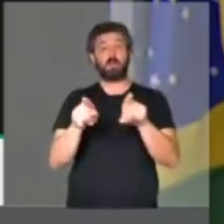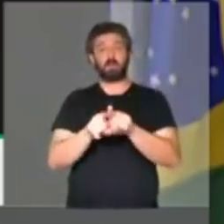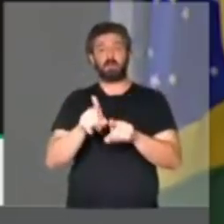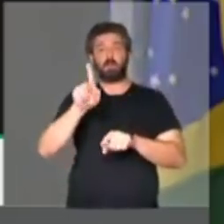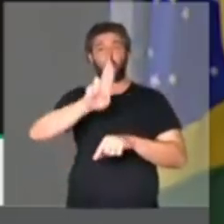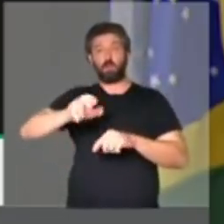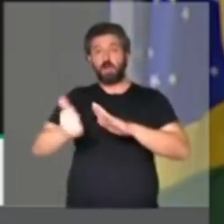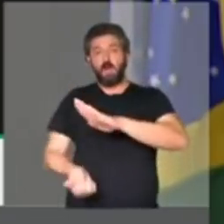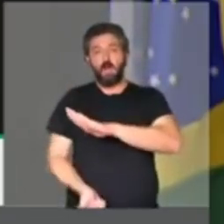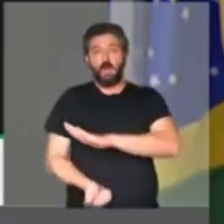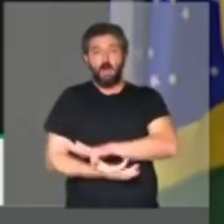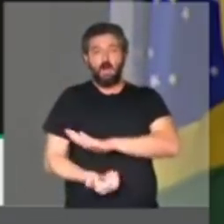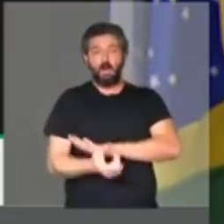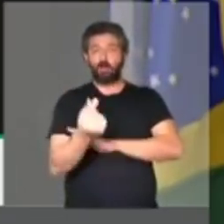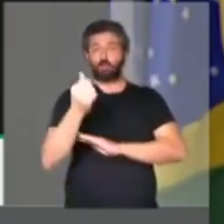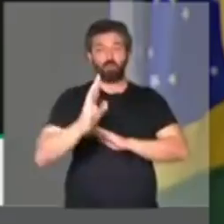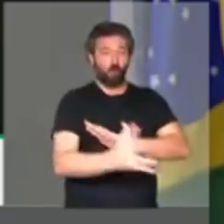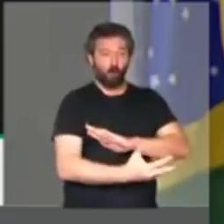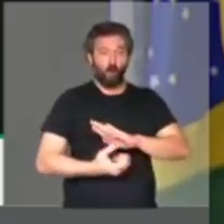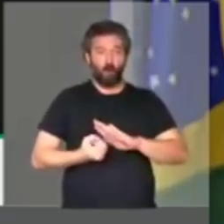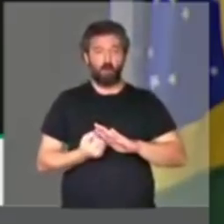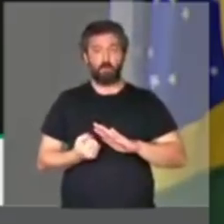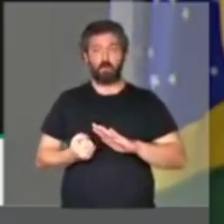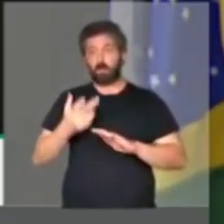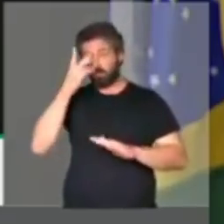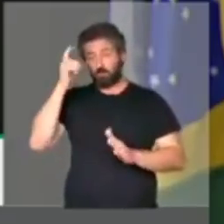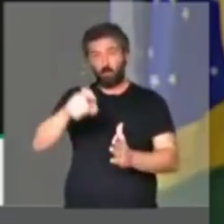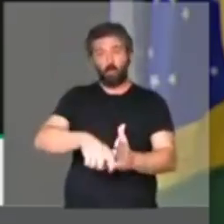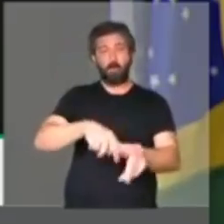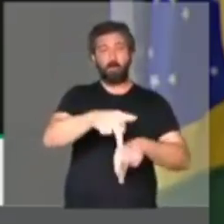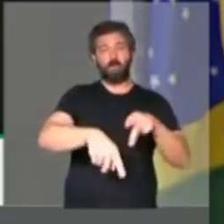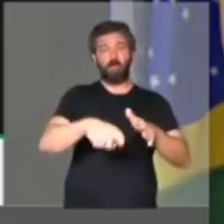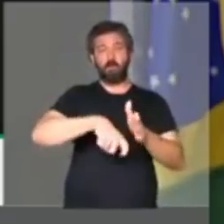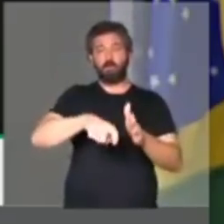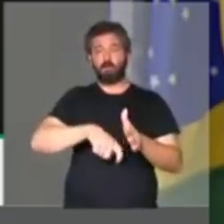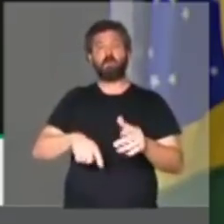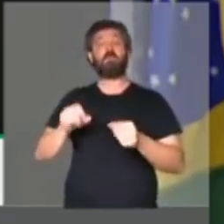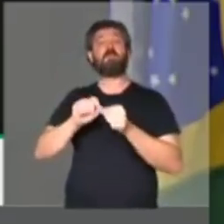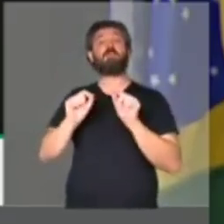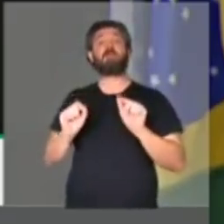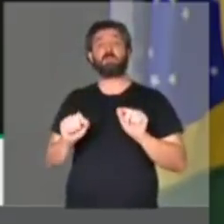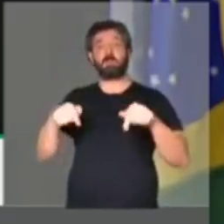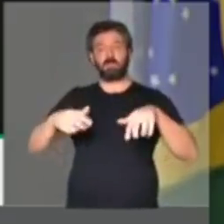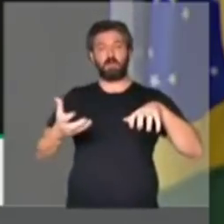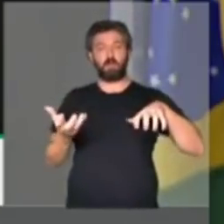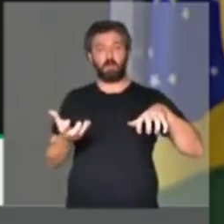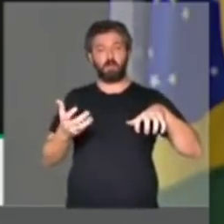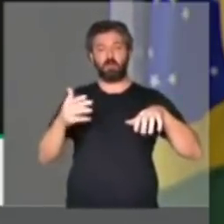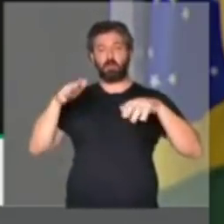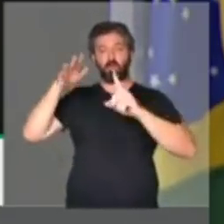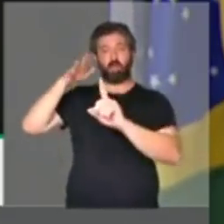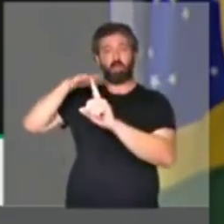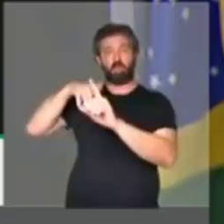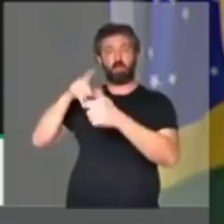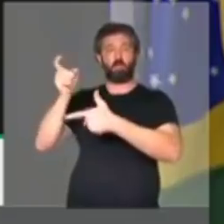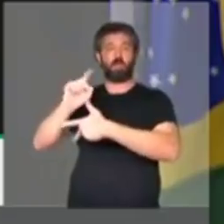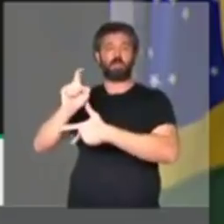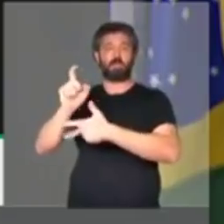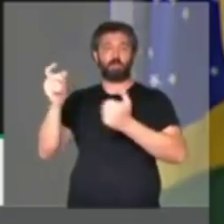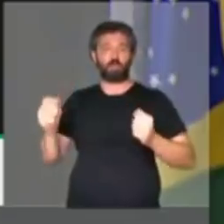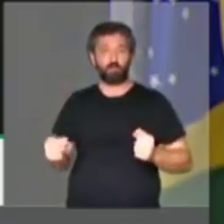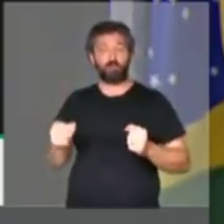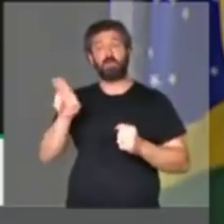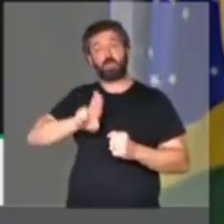propina e o uso de dinheiro roubado do pagador de impostos para submeter este parlamento ao poder executivo,